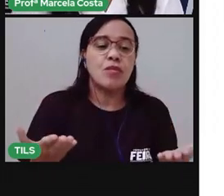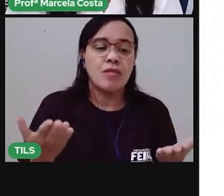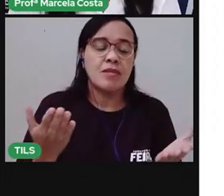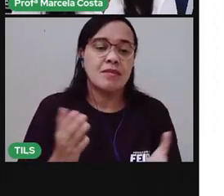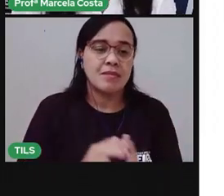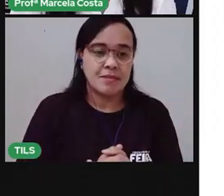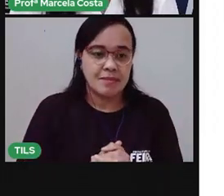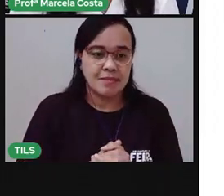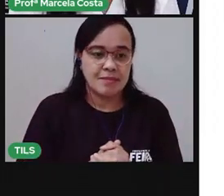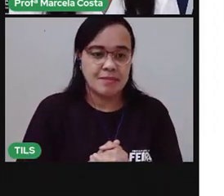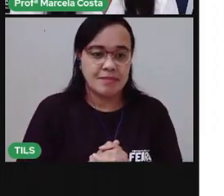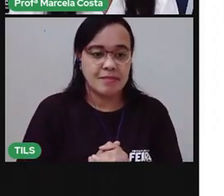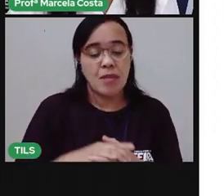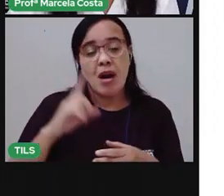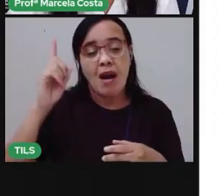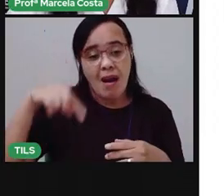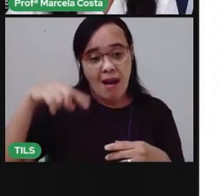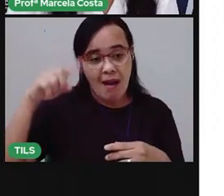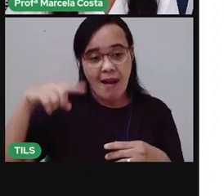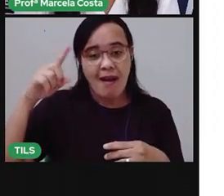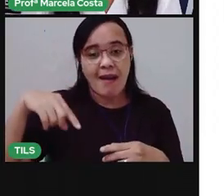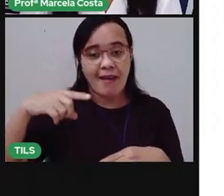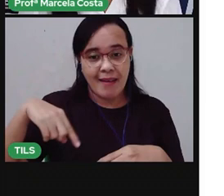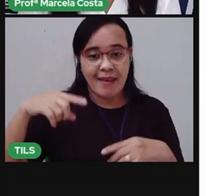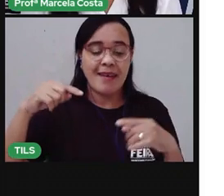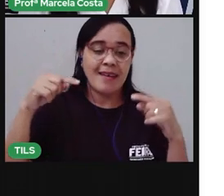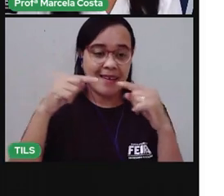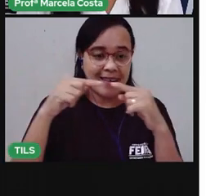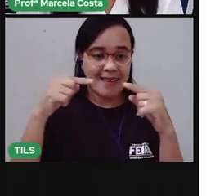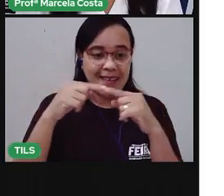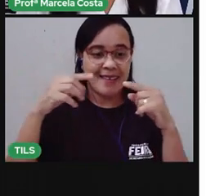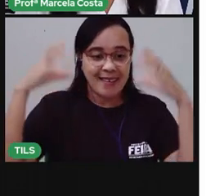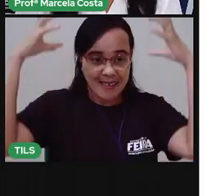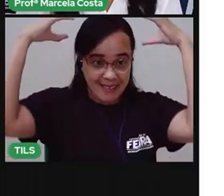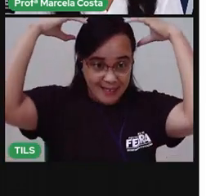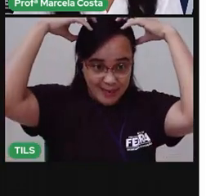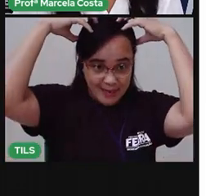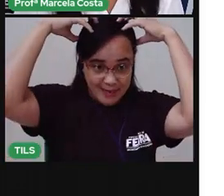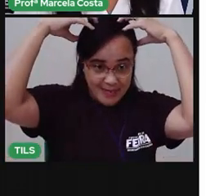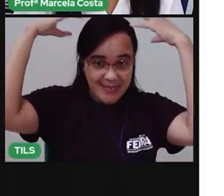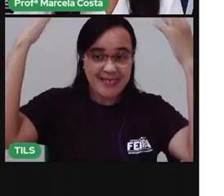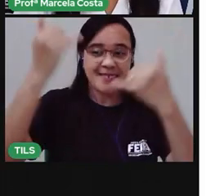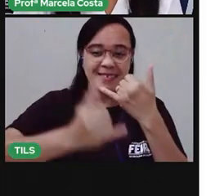É a pelúcia, né? O bichinho de pelúcia. O algodão. é mais macio.